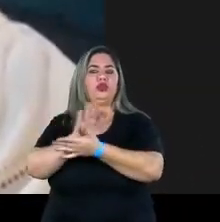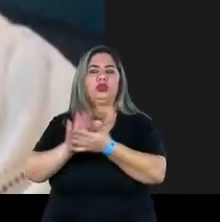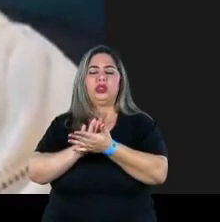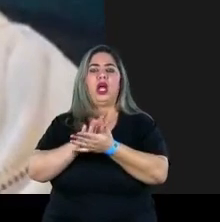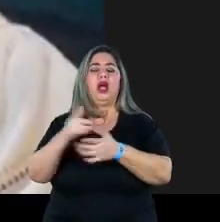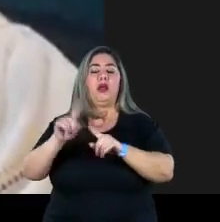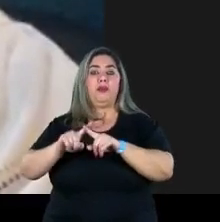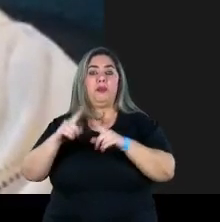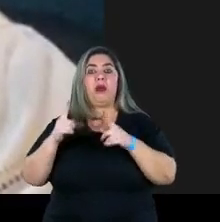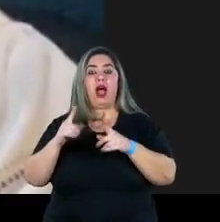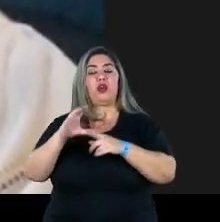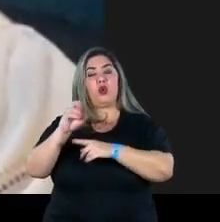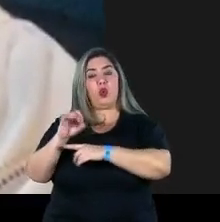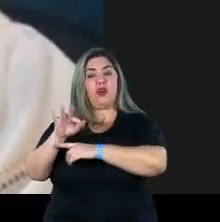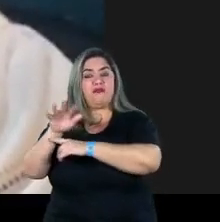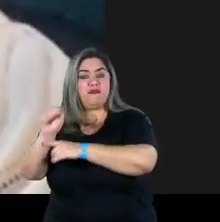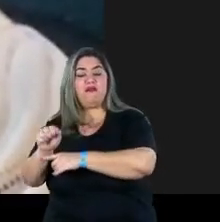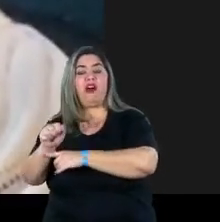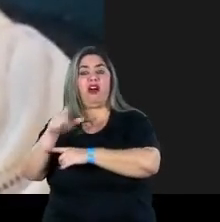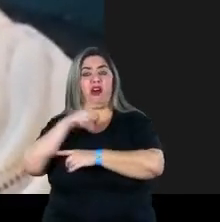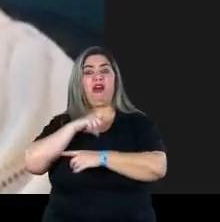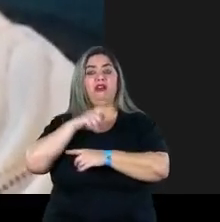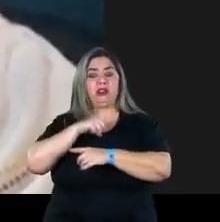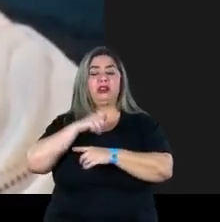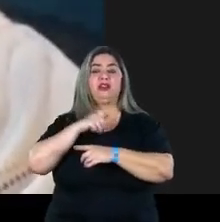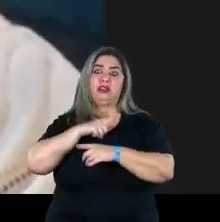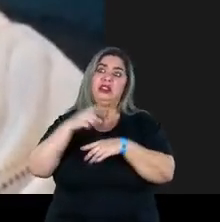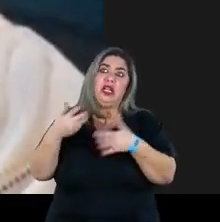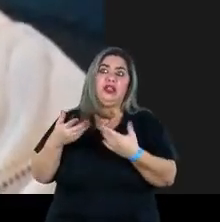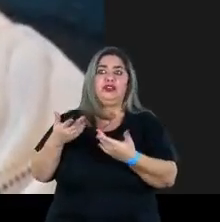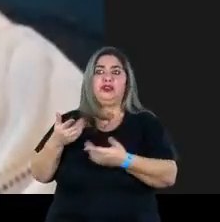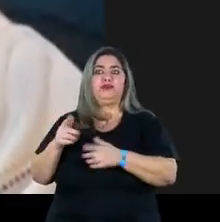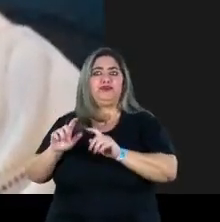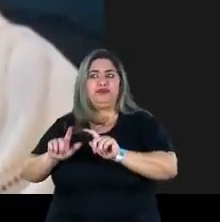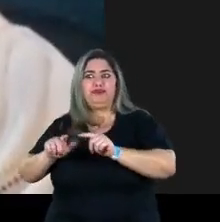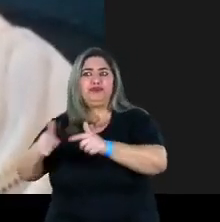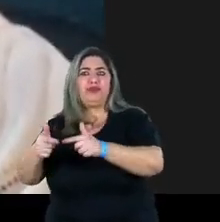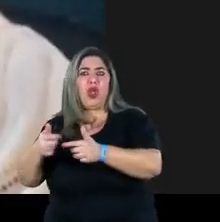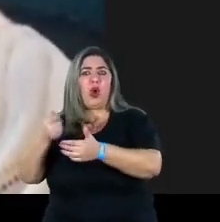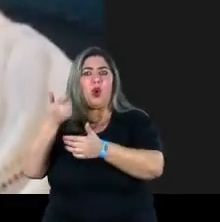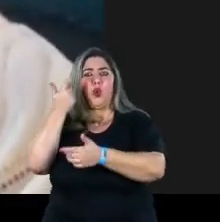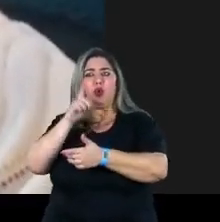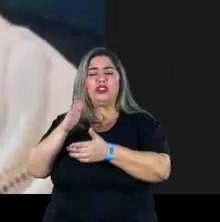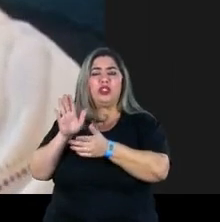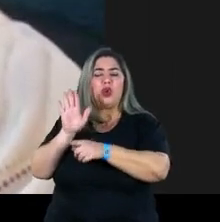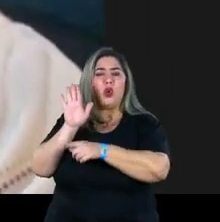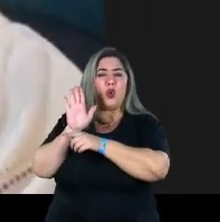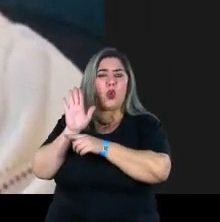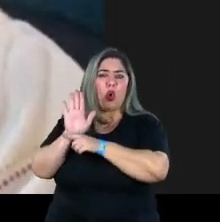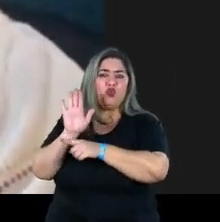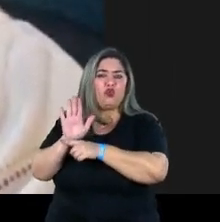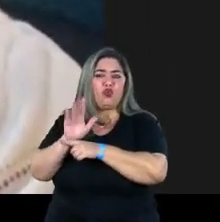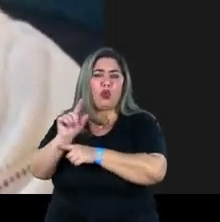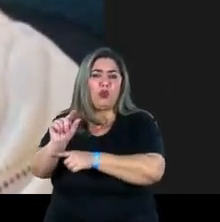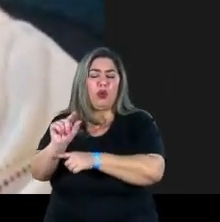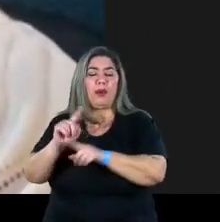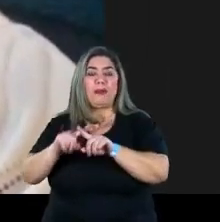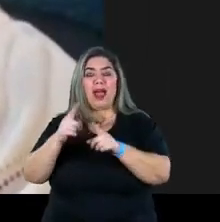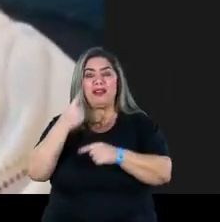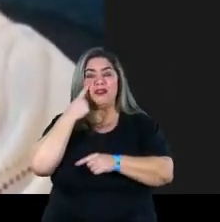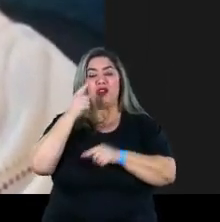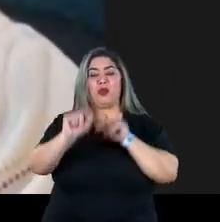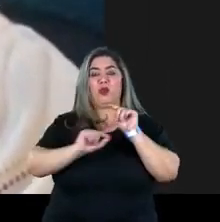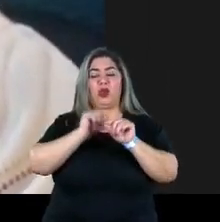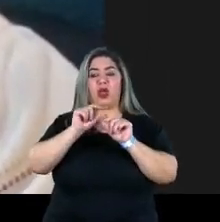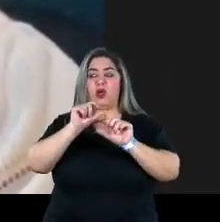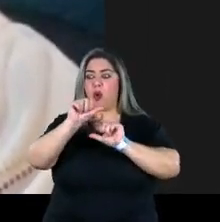ações que, nesse caso, nesse aspecto também, cumpriram um pouco a função de dar uma equilibrada nessa panela de pressão, mas o que a gente está vendo é que